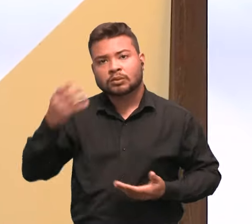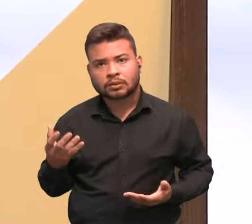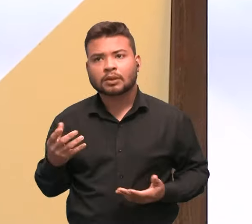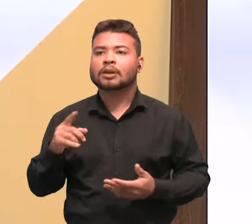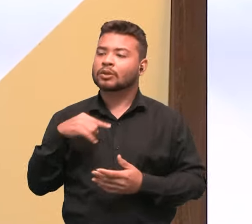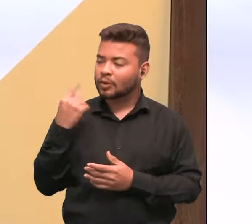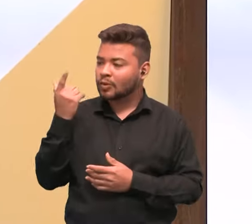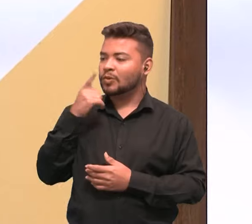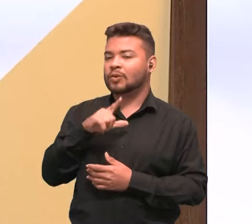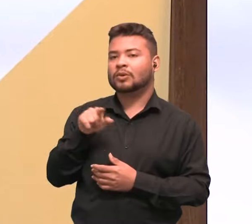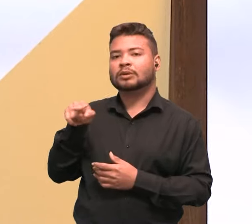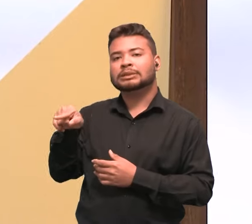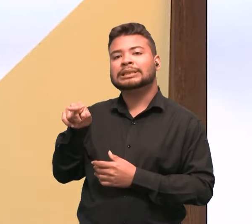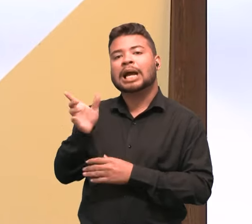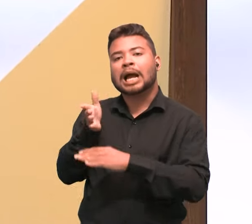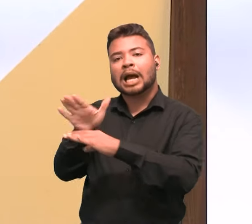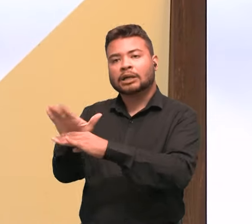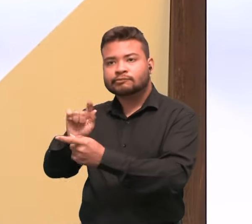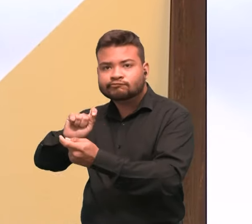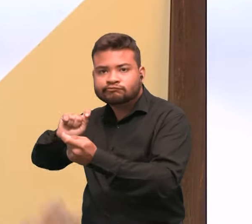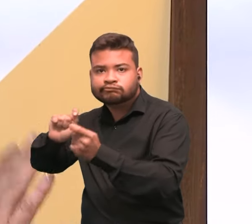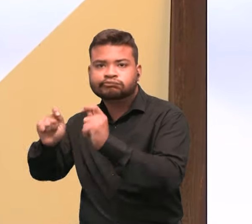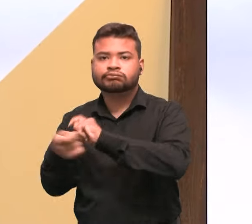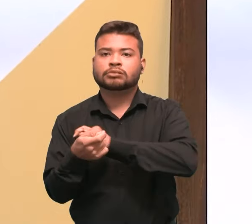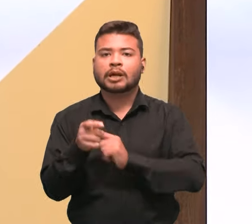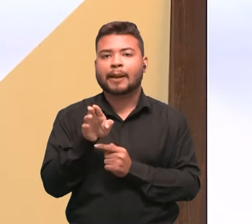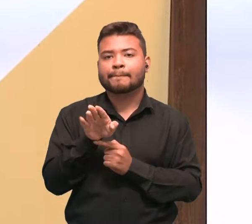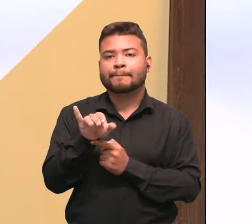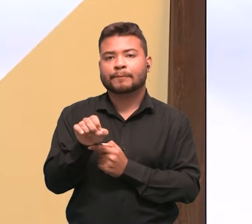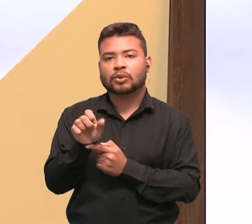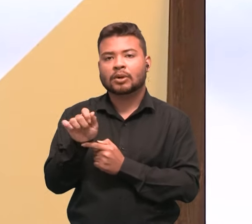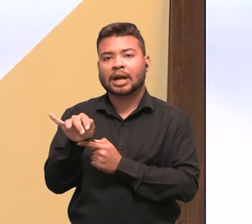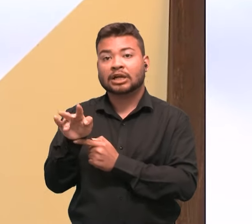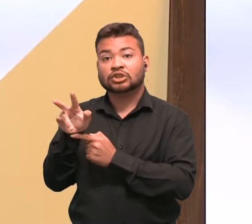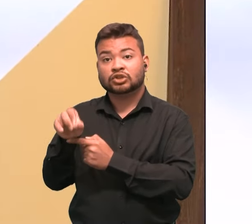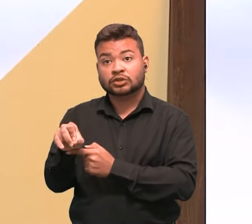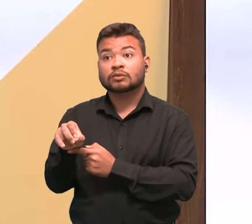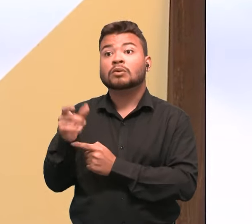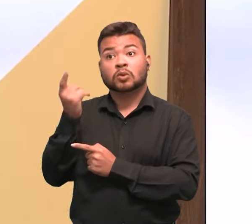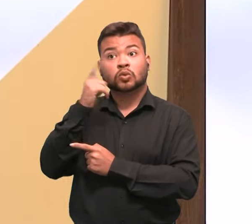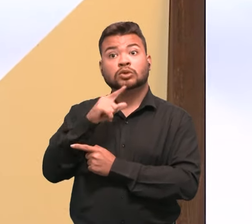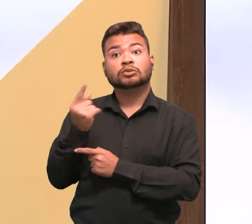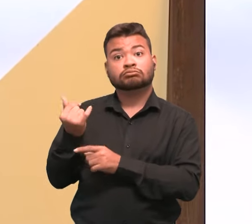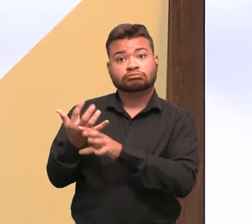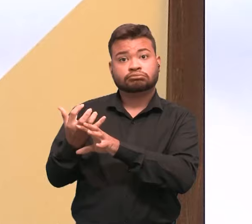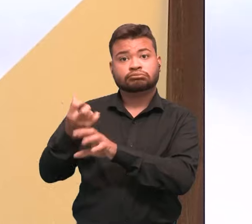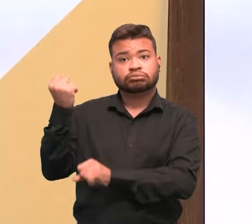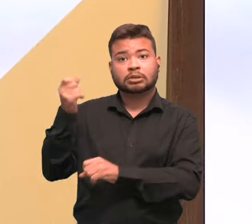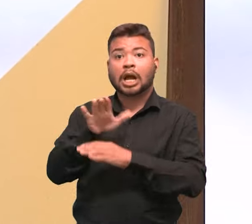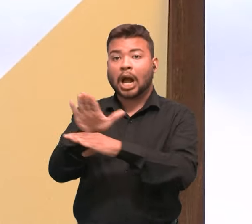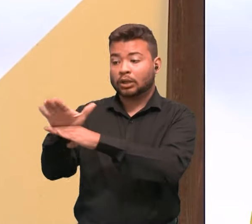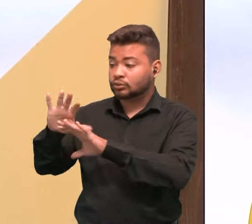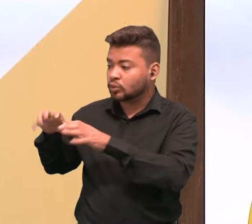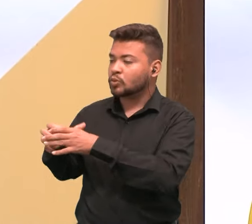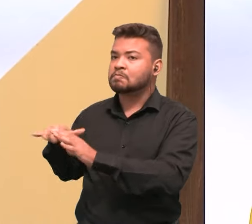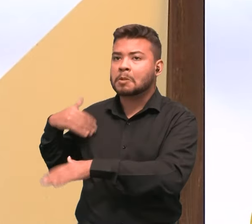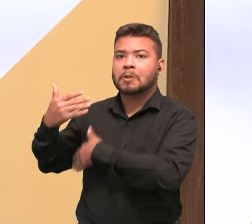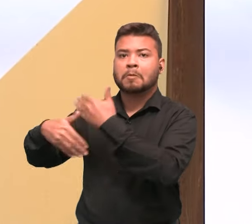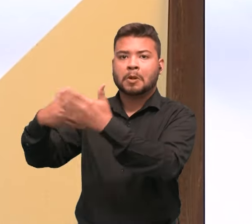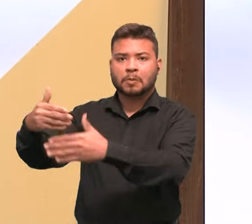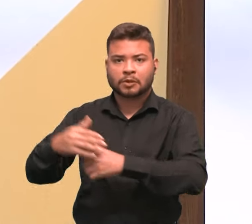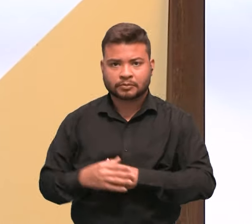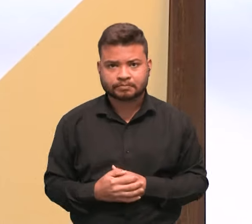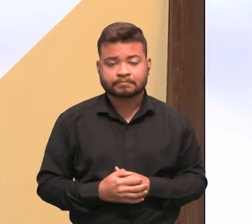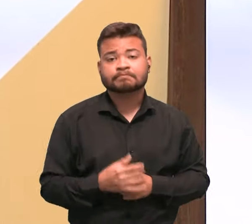novo produto, bioativo que consiga agregar valor ao trabalho dessas comunidades. Então,